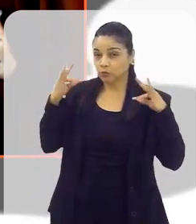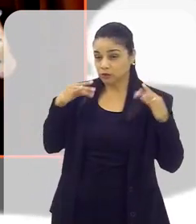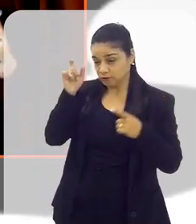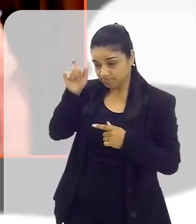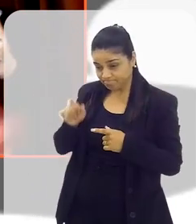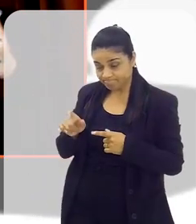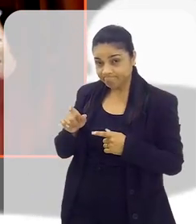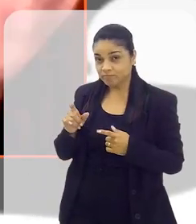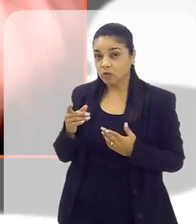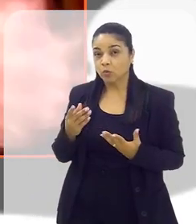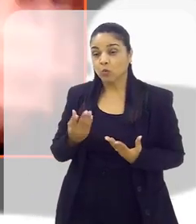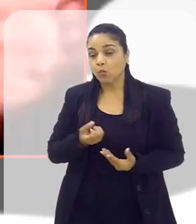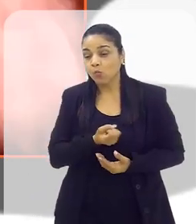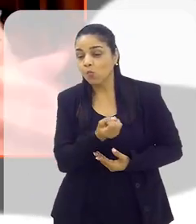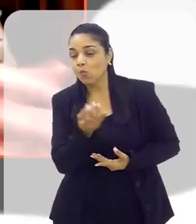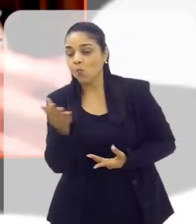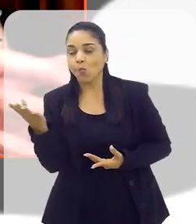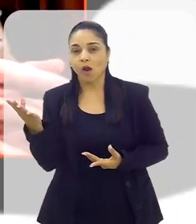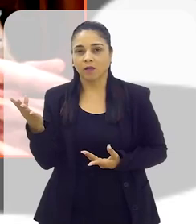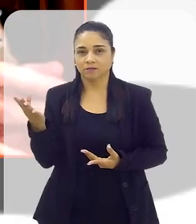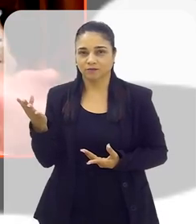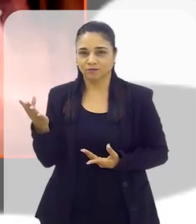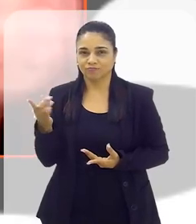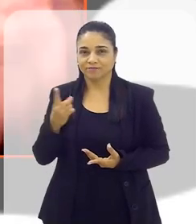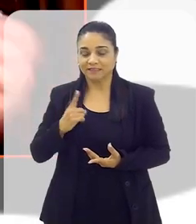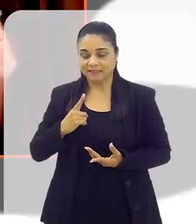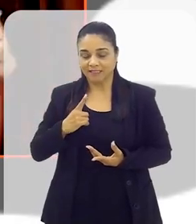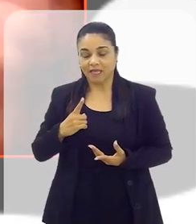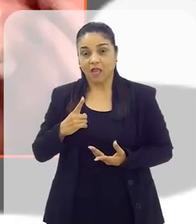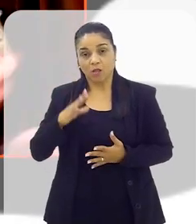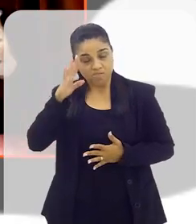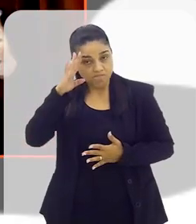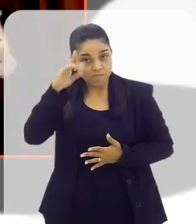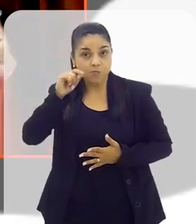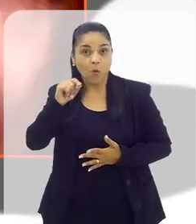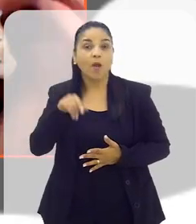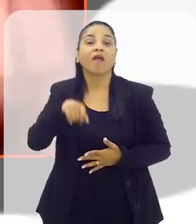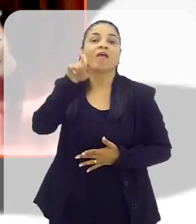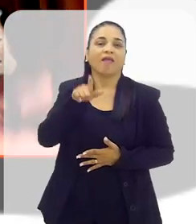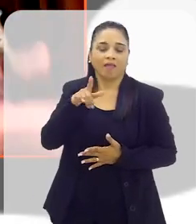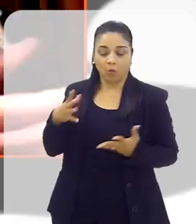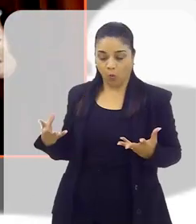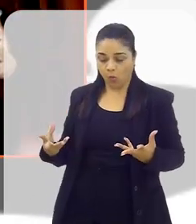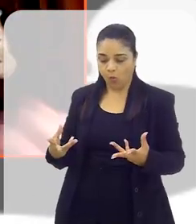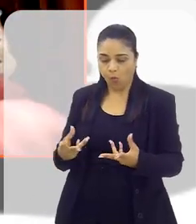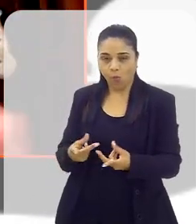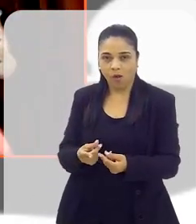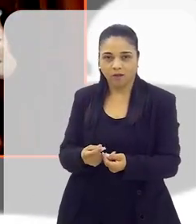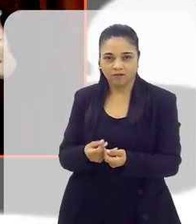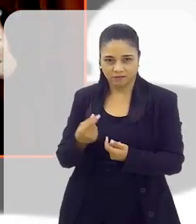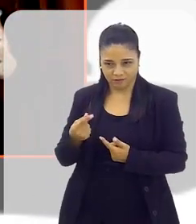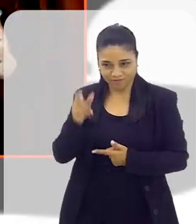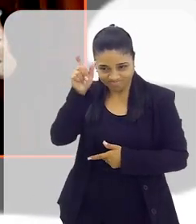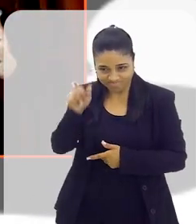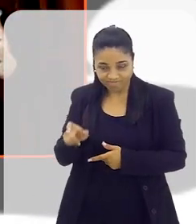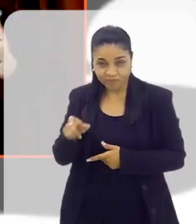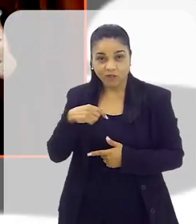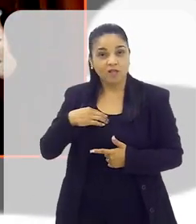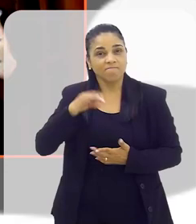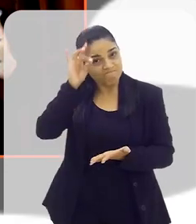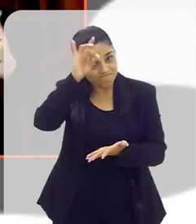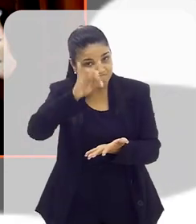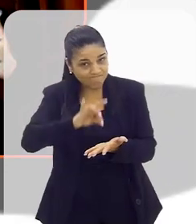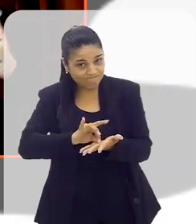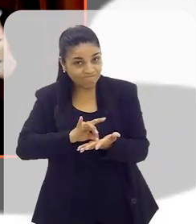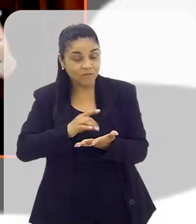nos interessa, basicamente, é o turista qualitativo. Aquele que tem qualidade, aquele que gasta mais. Embora a gente precise, na